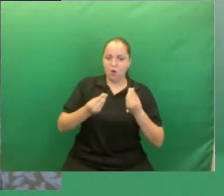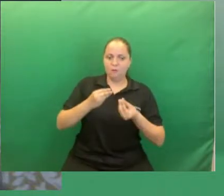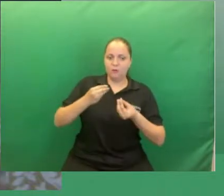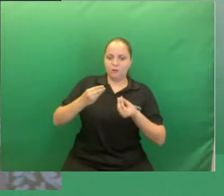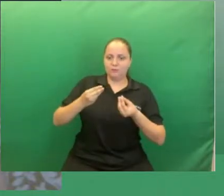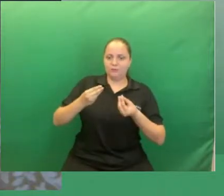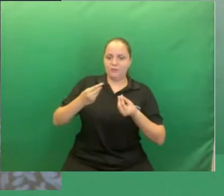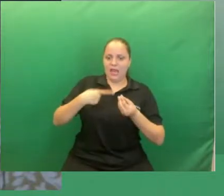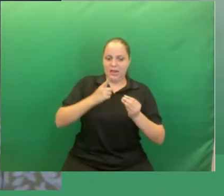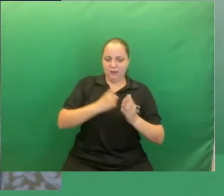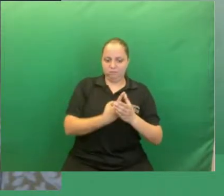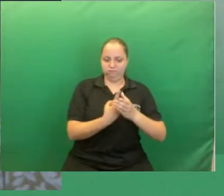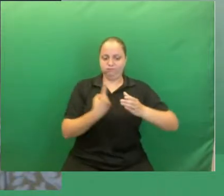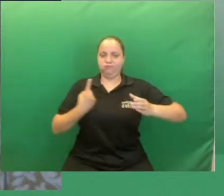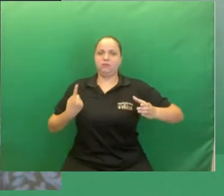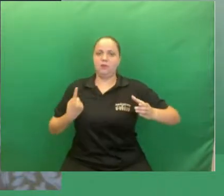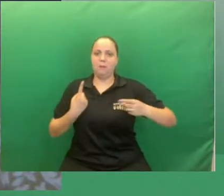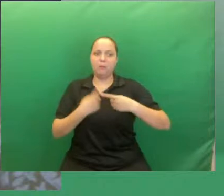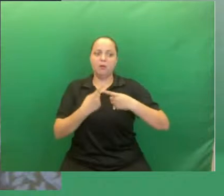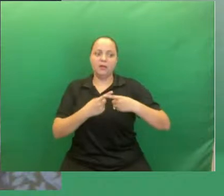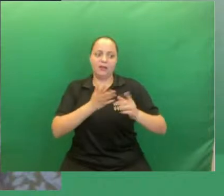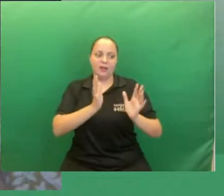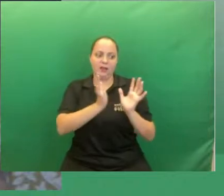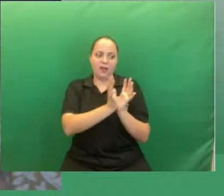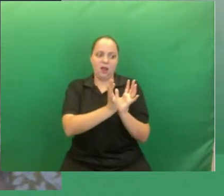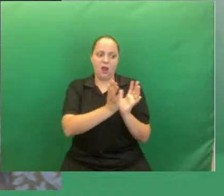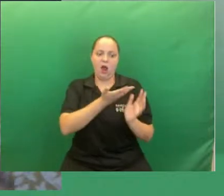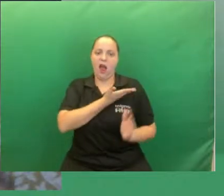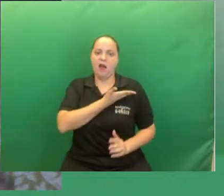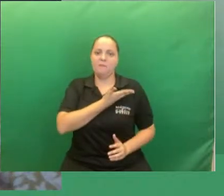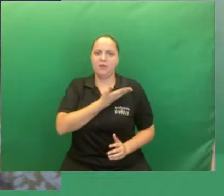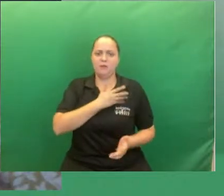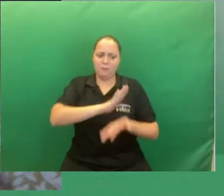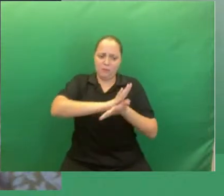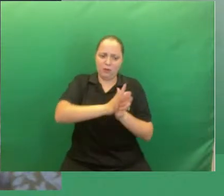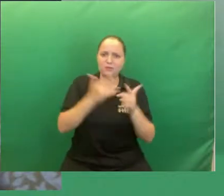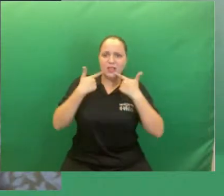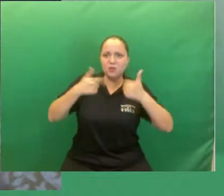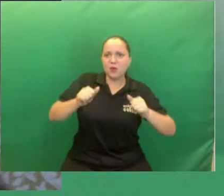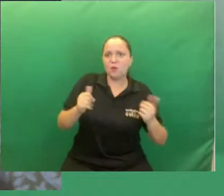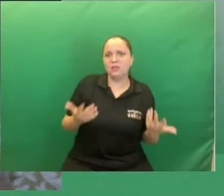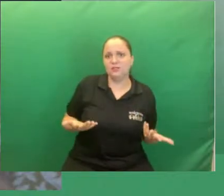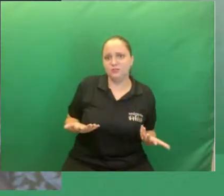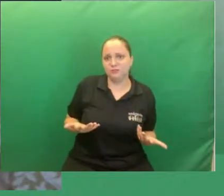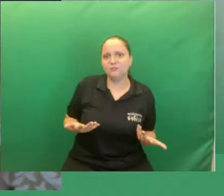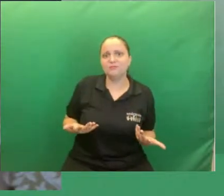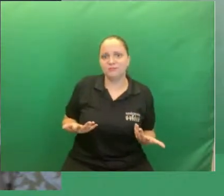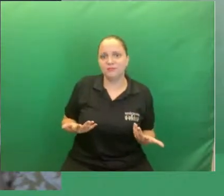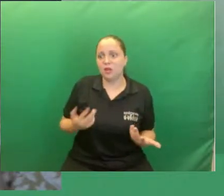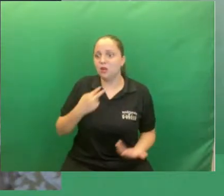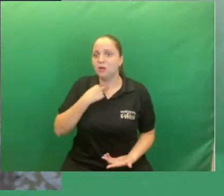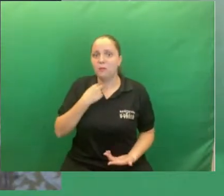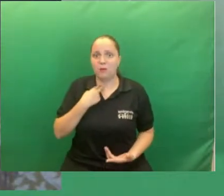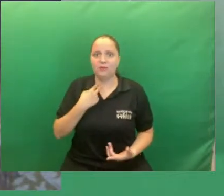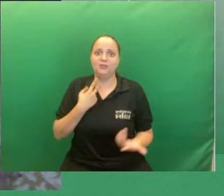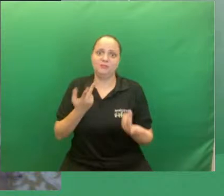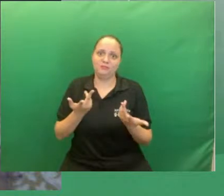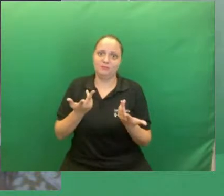causada muitas vezes por atos de preconceito linguístico que são antes de tudo sociais